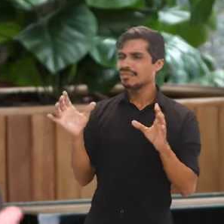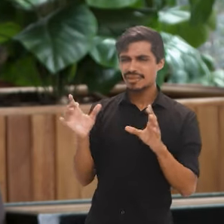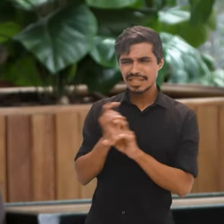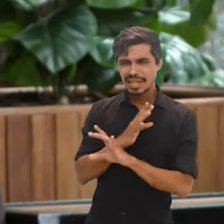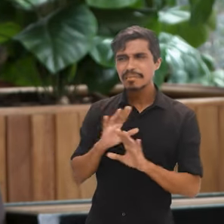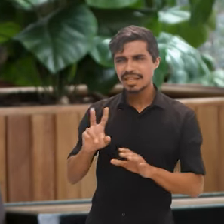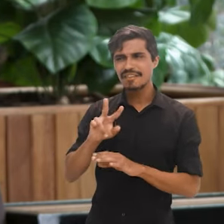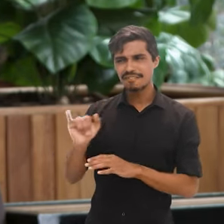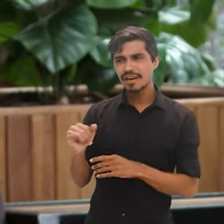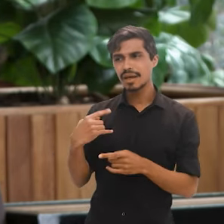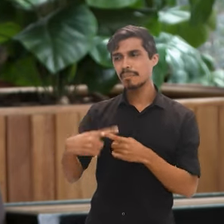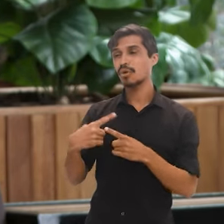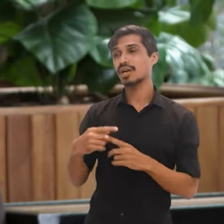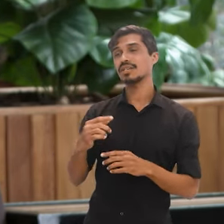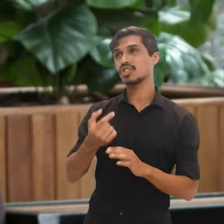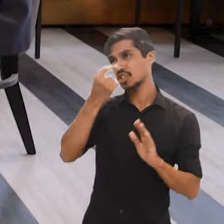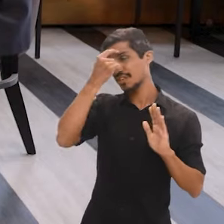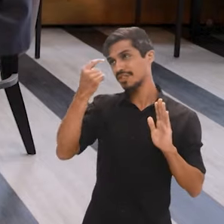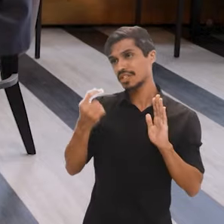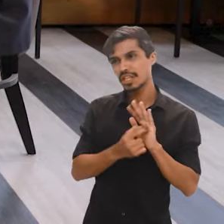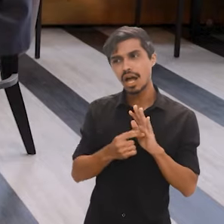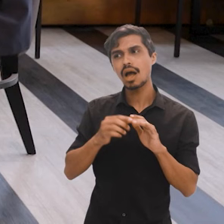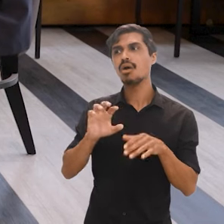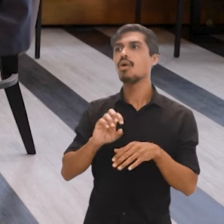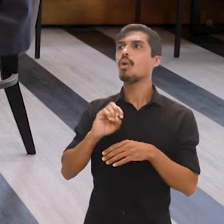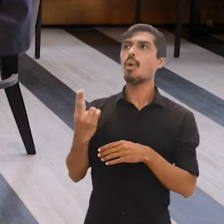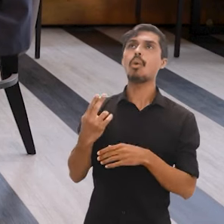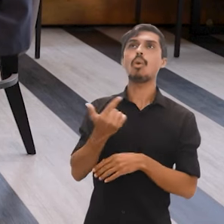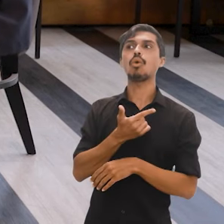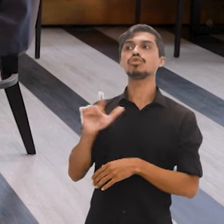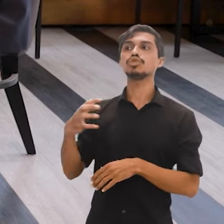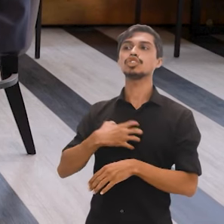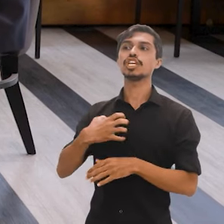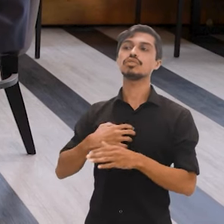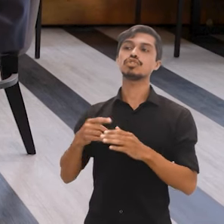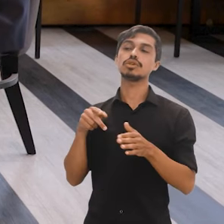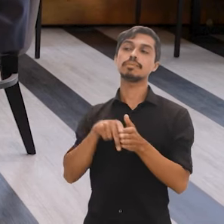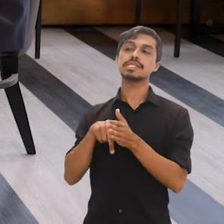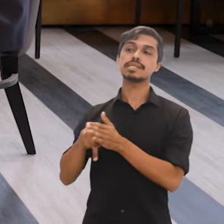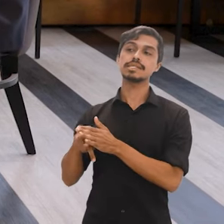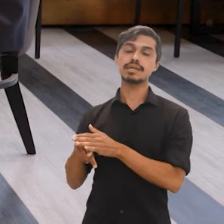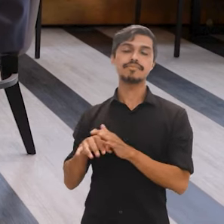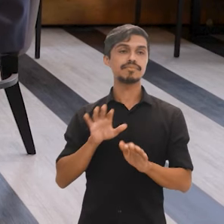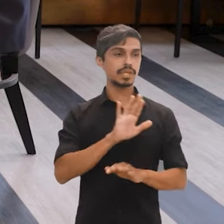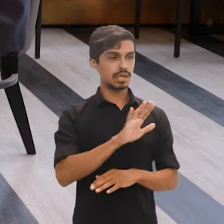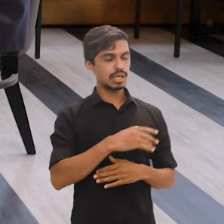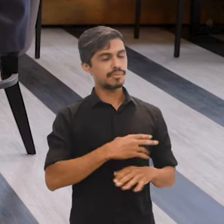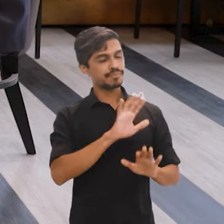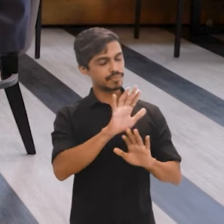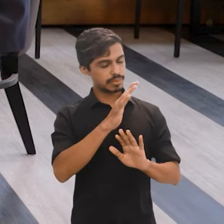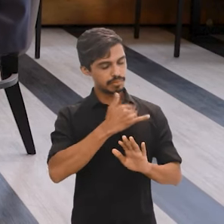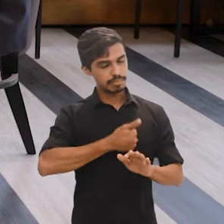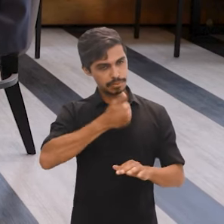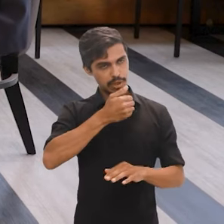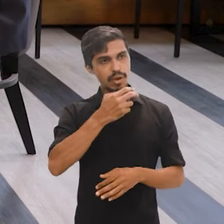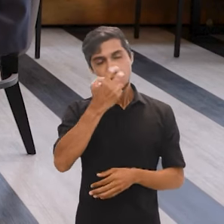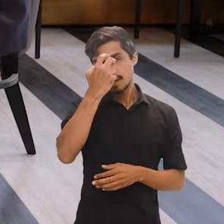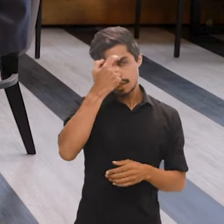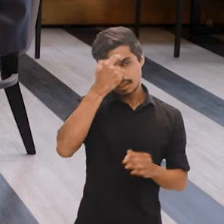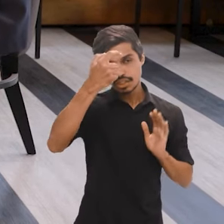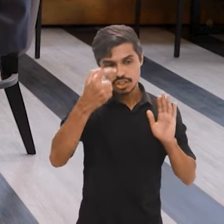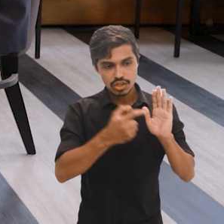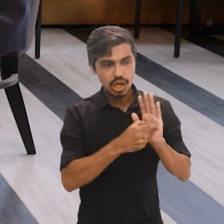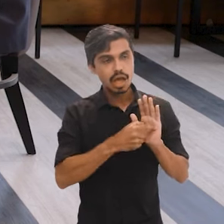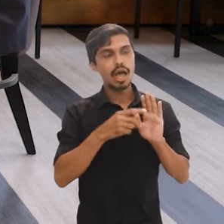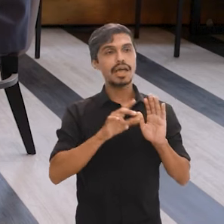meio de sistemas, às vezes, de inteligência artificial ou algum outro método? Não, inteligência artificial, em geral, até